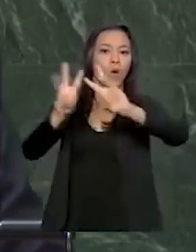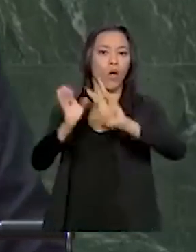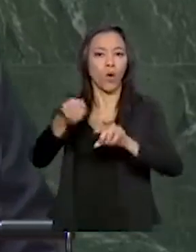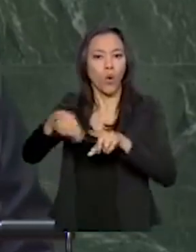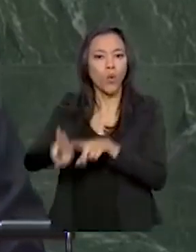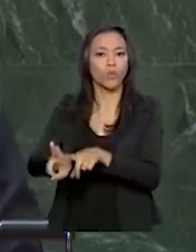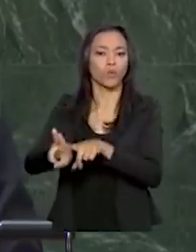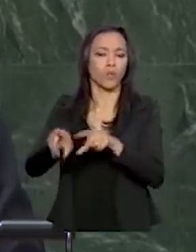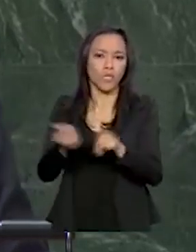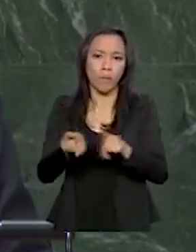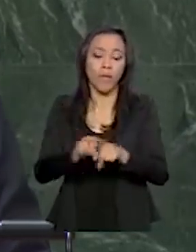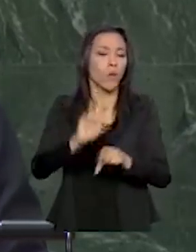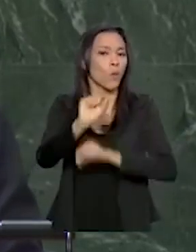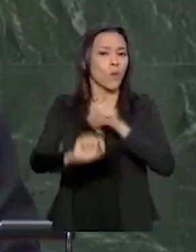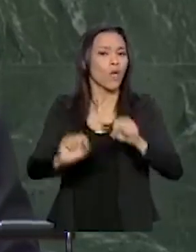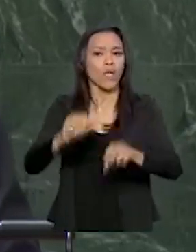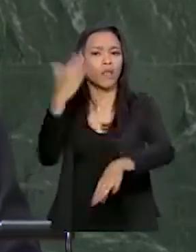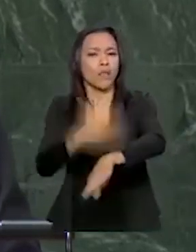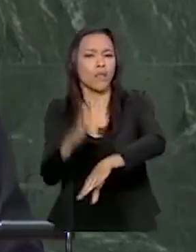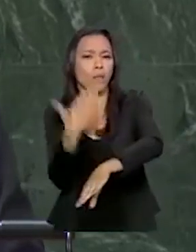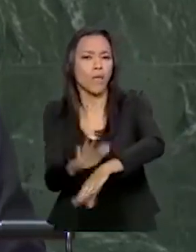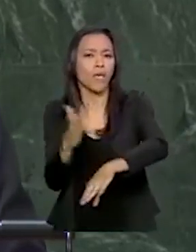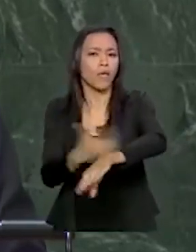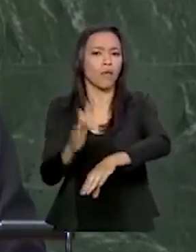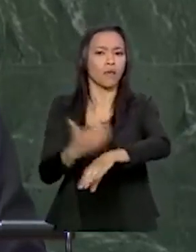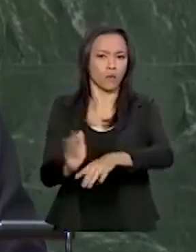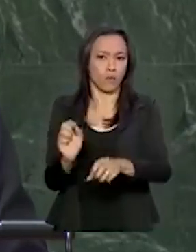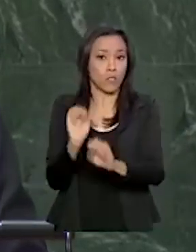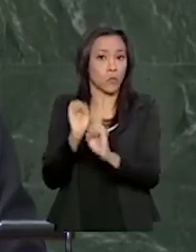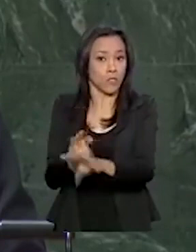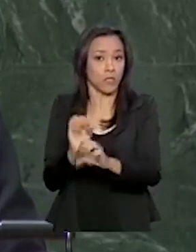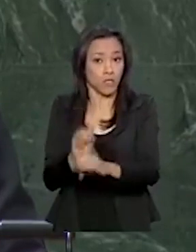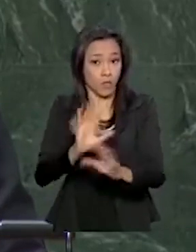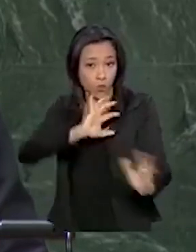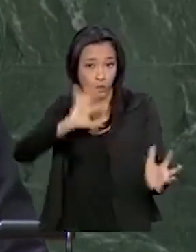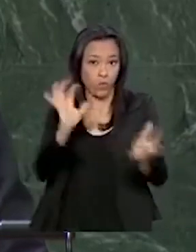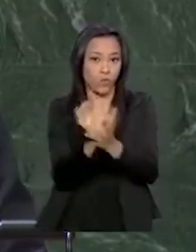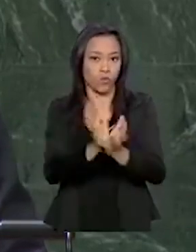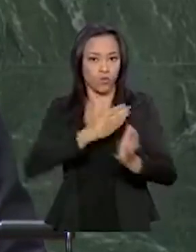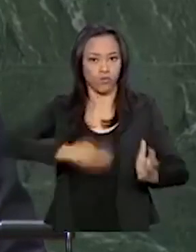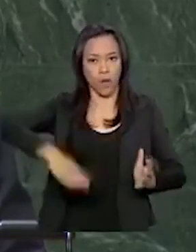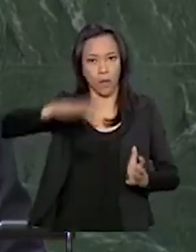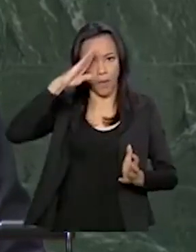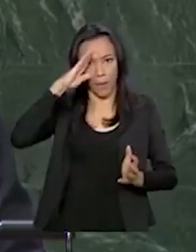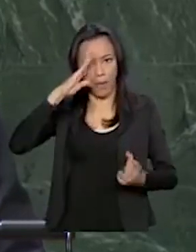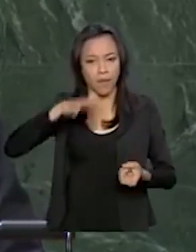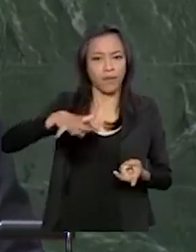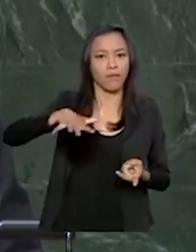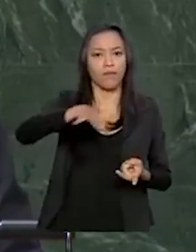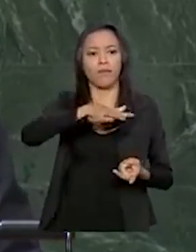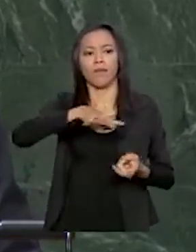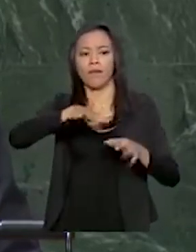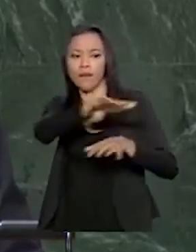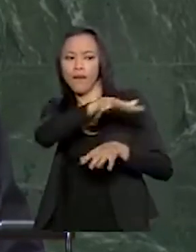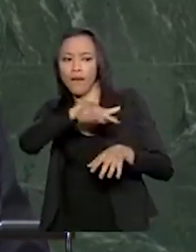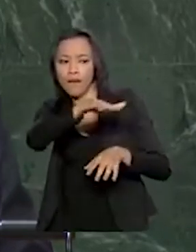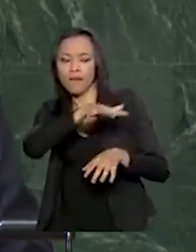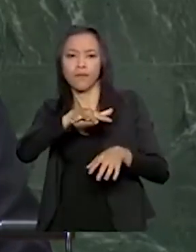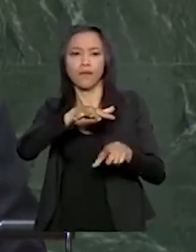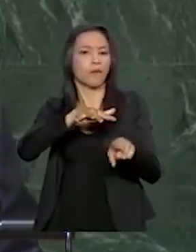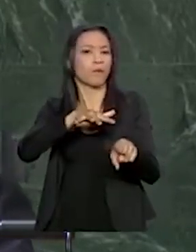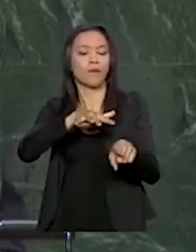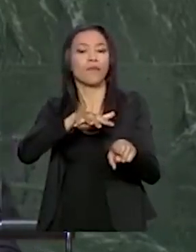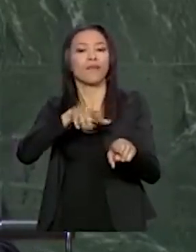respeito ao treinamento e à capacitação de tropas, área em que temos reconhecida